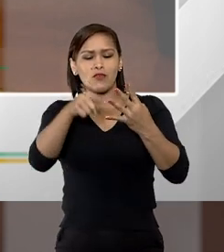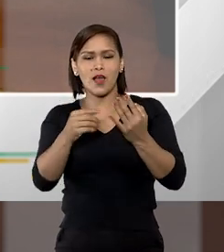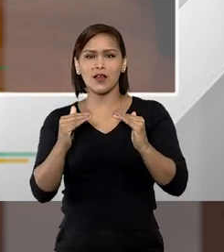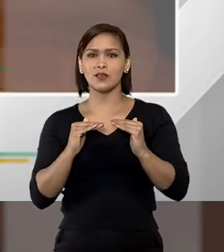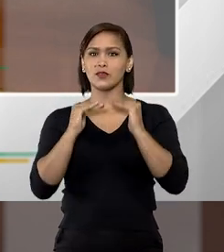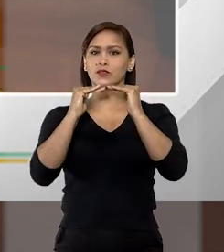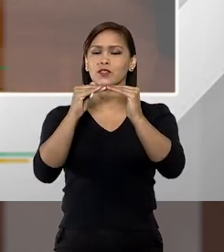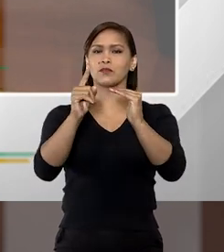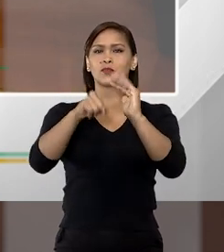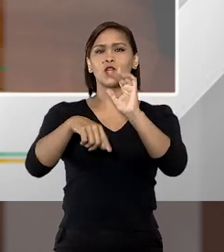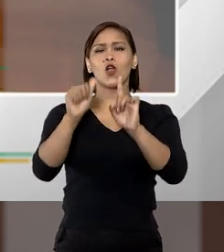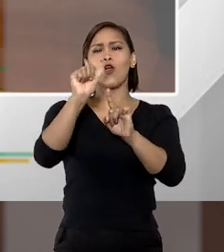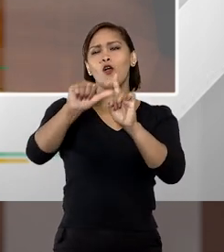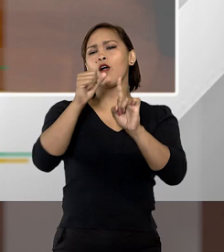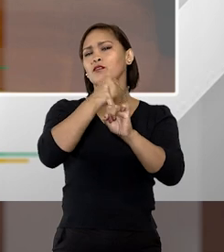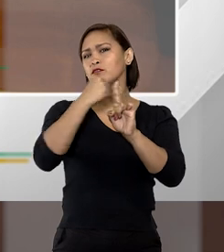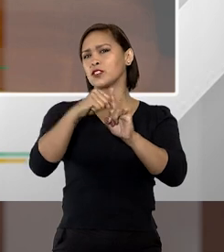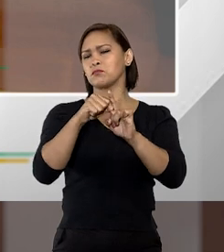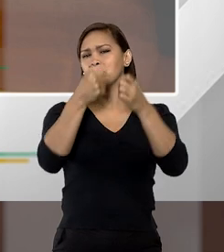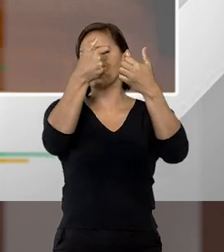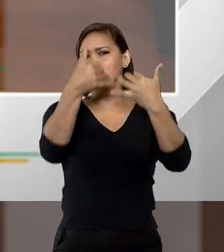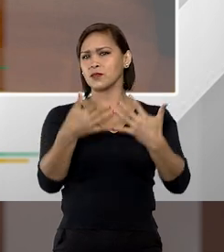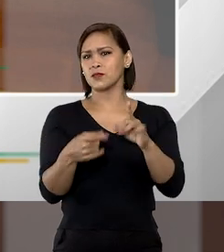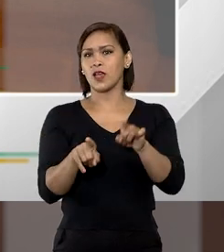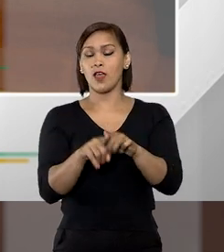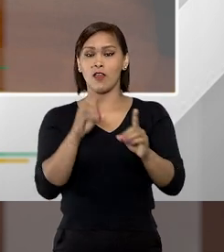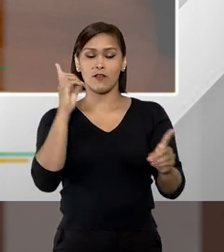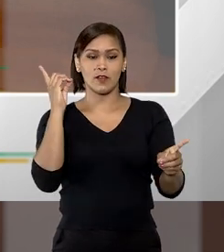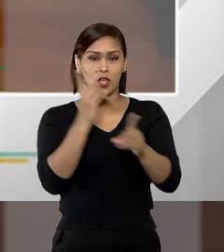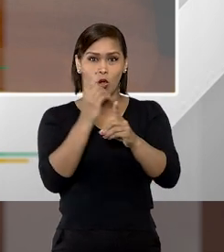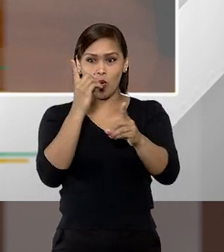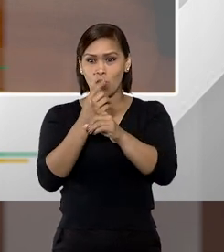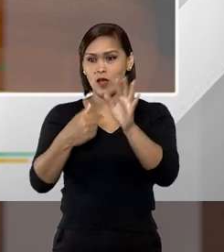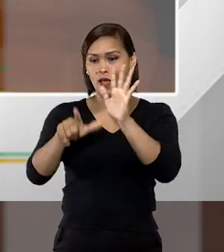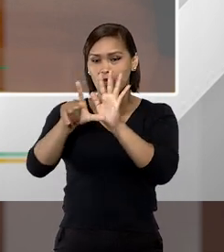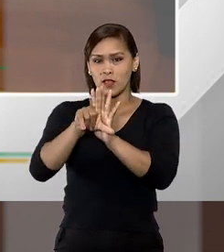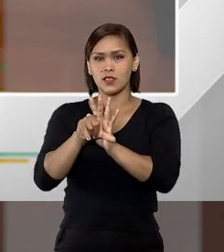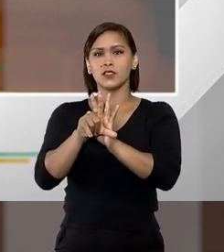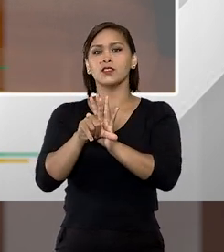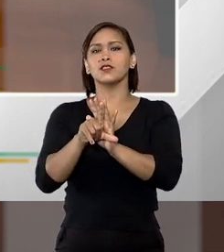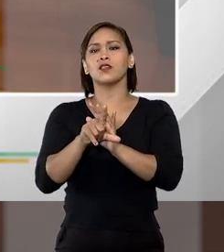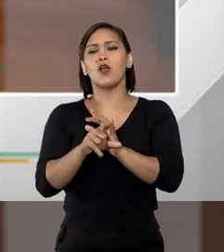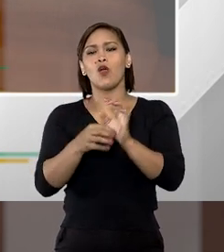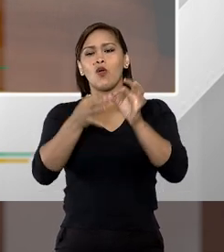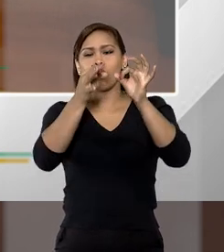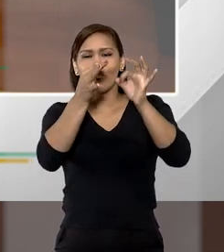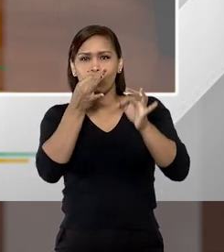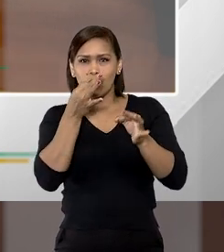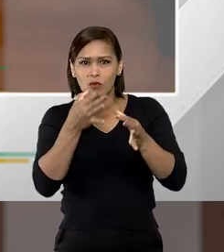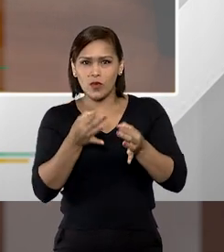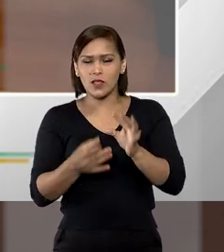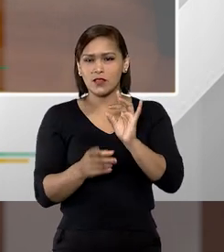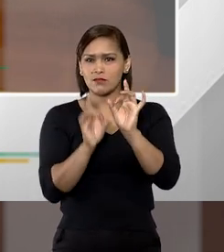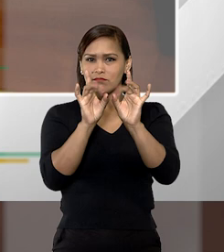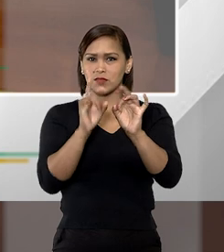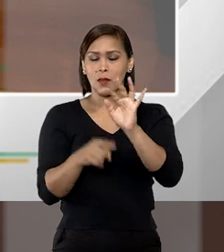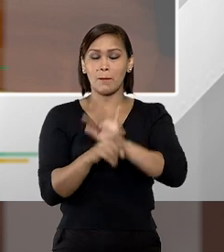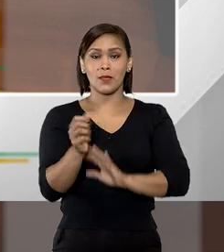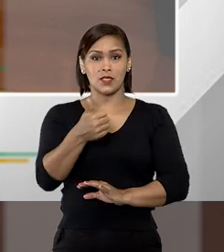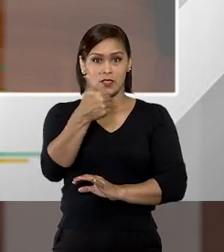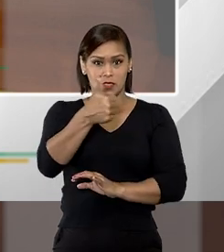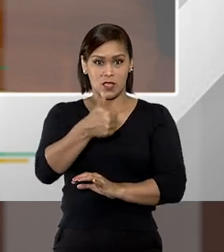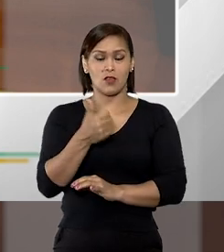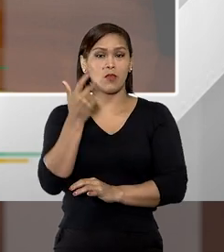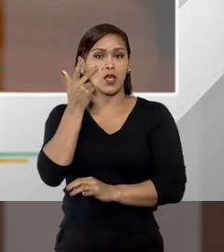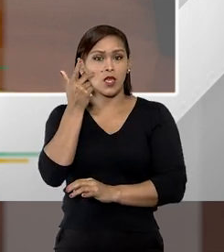estabelecer o que seja o feminicídio. E a gente vai encontrar, então, cada legislação com critérios específicos. Mas tem uma coisa